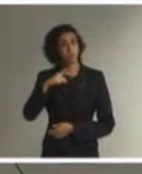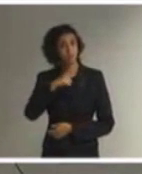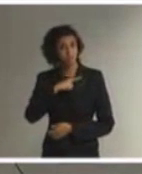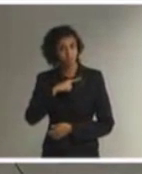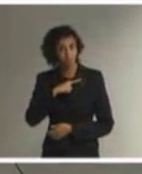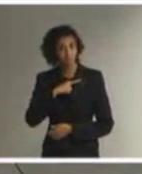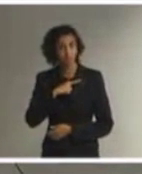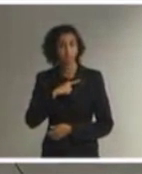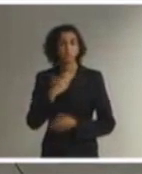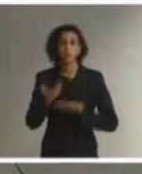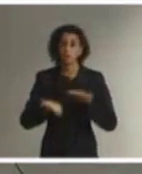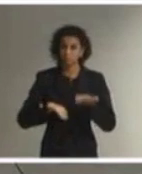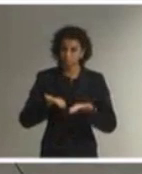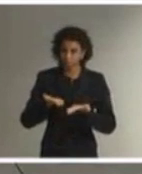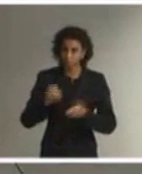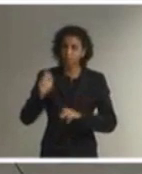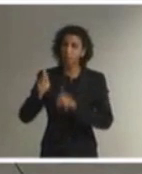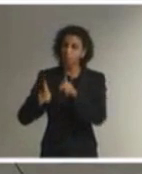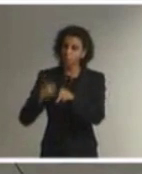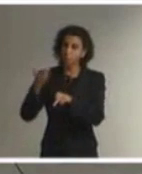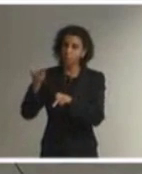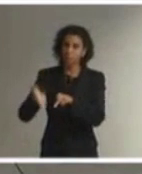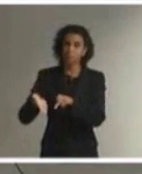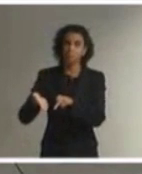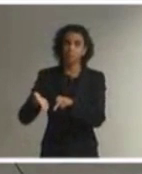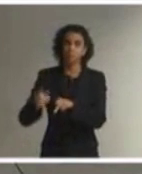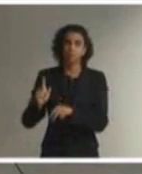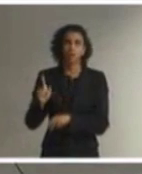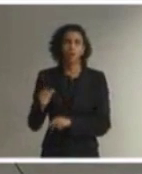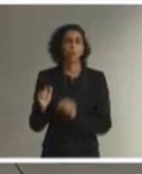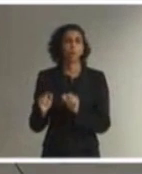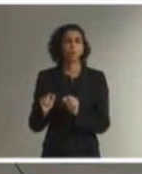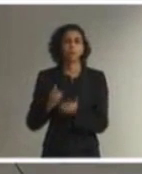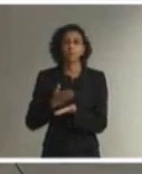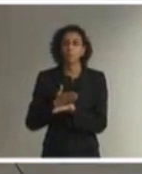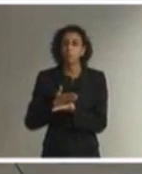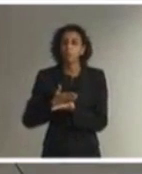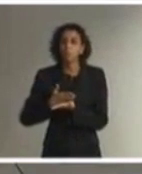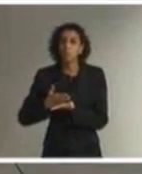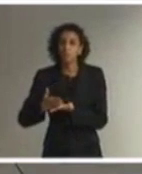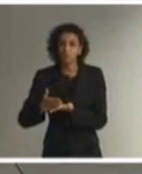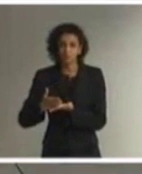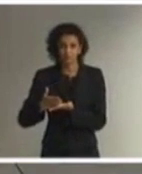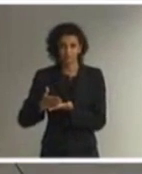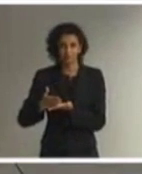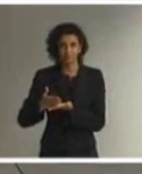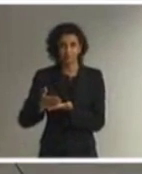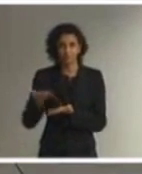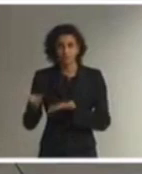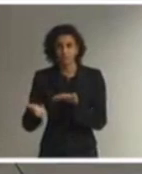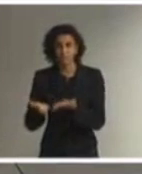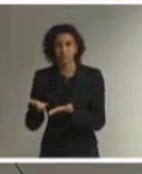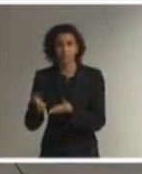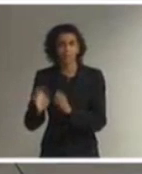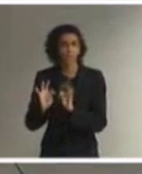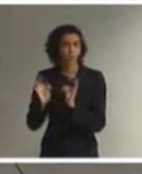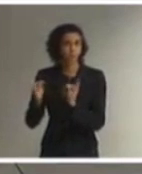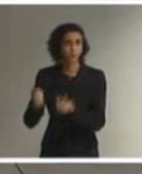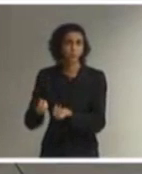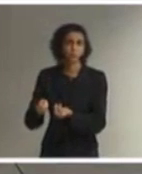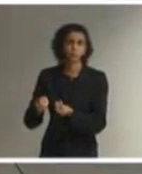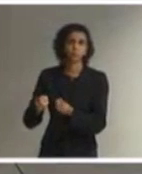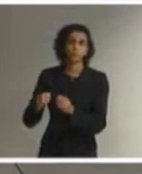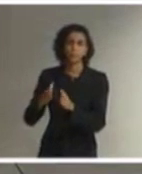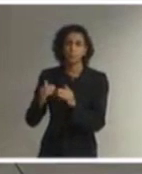esse atendimento ao público, que é o primeiro passo para o atendimento às demandas relativas à